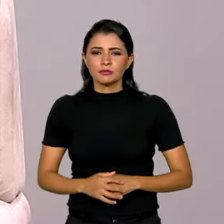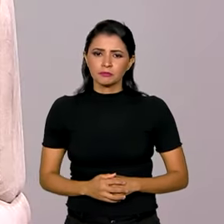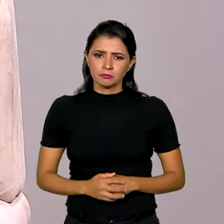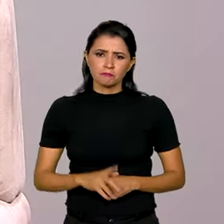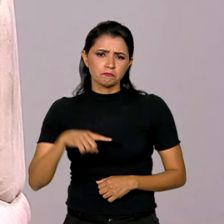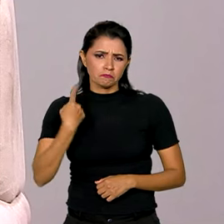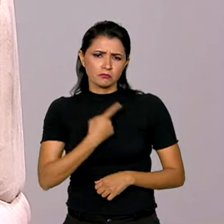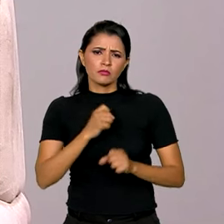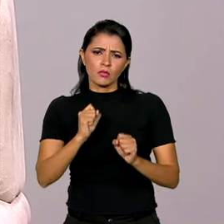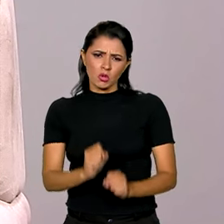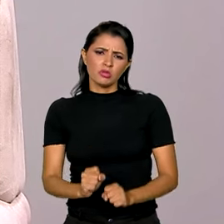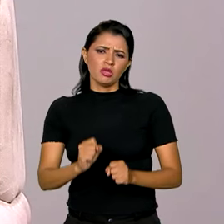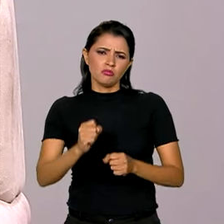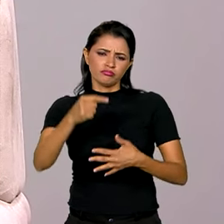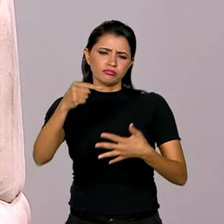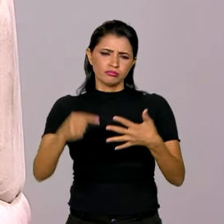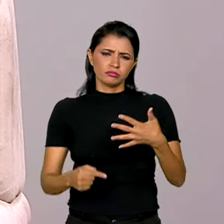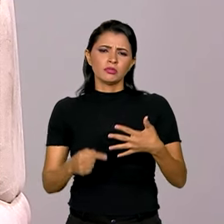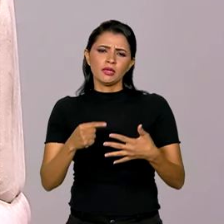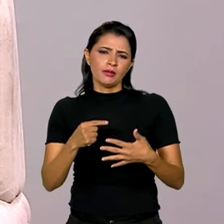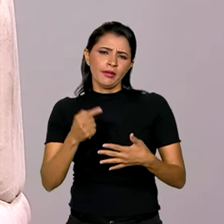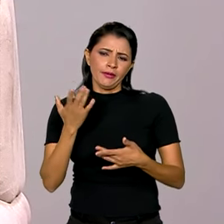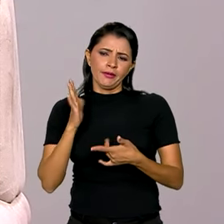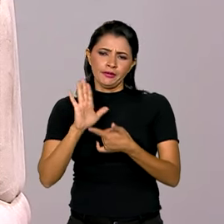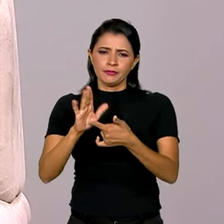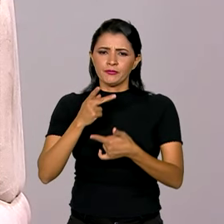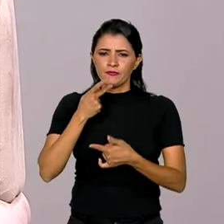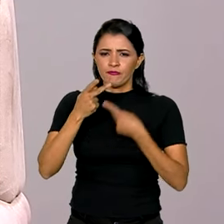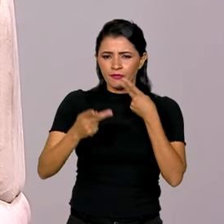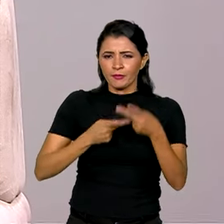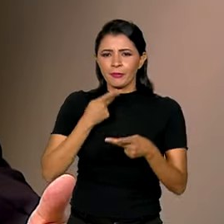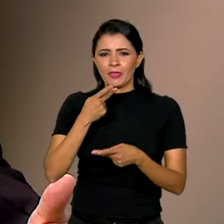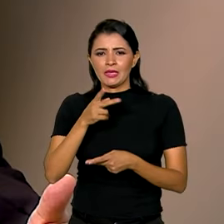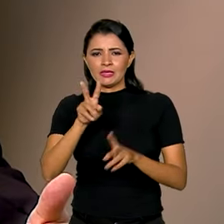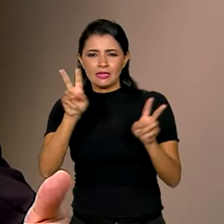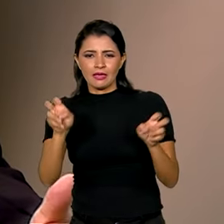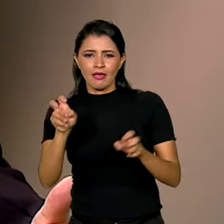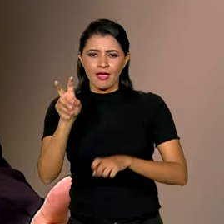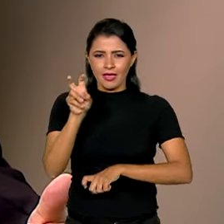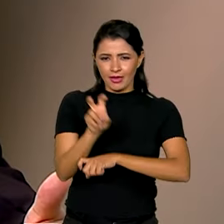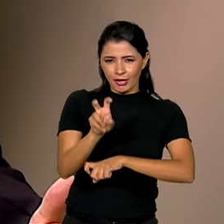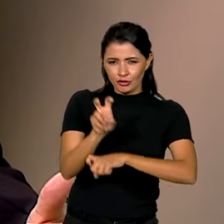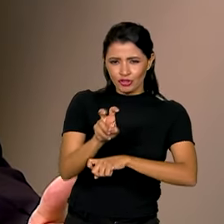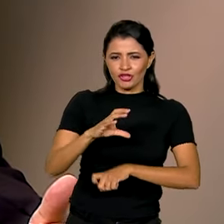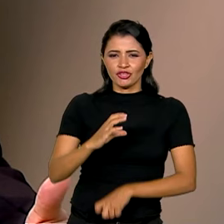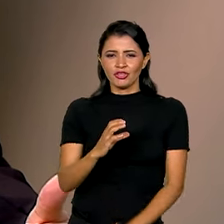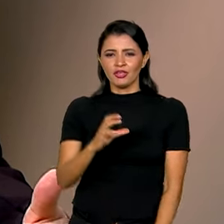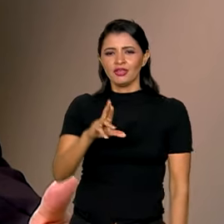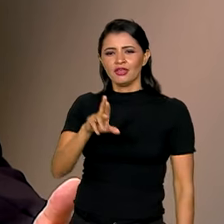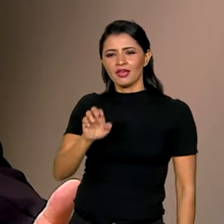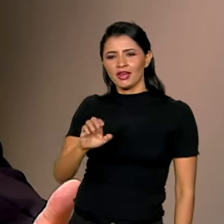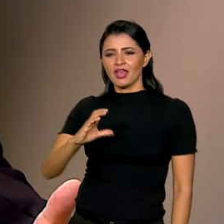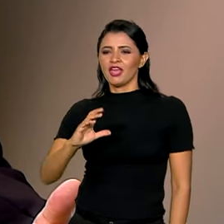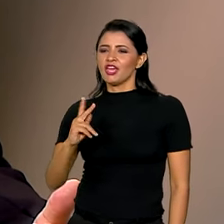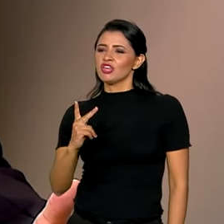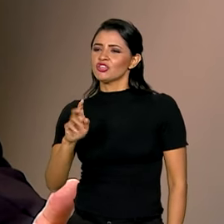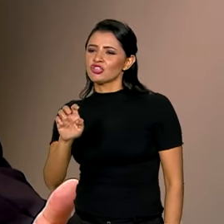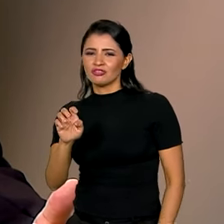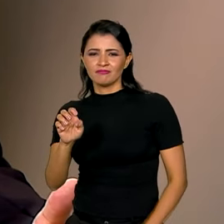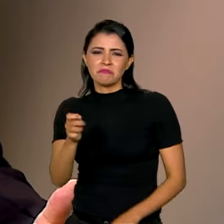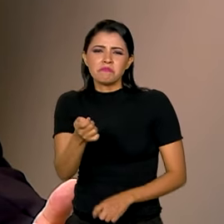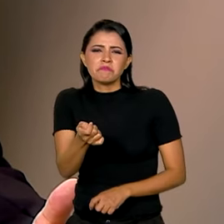Nós podemos mencionar a questão da creche, que tem uma cobertura muito baixa